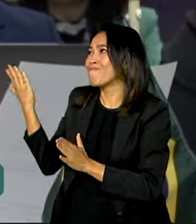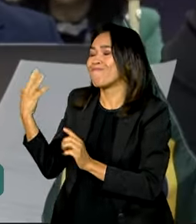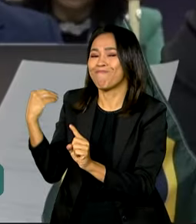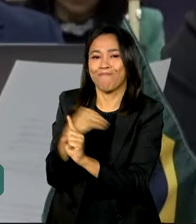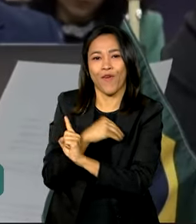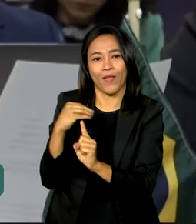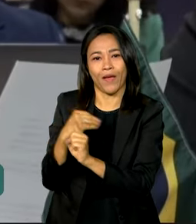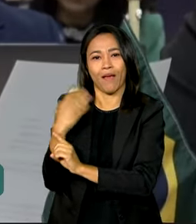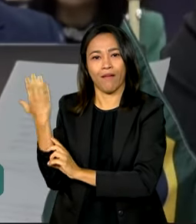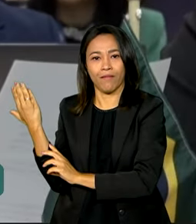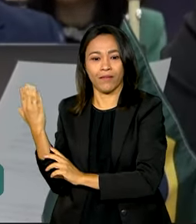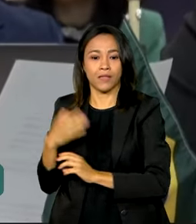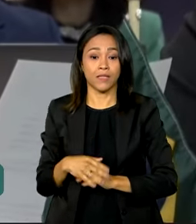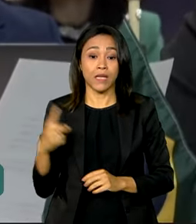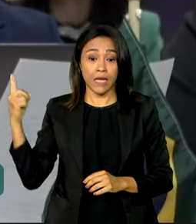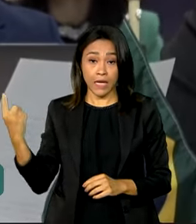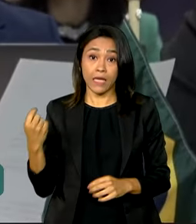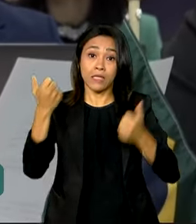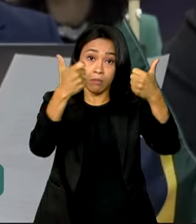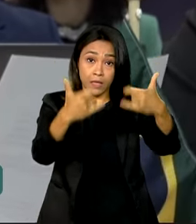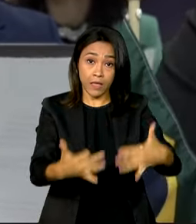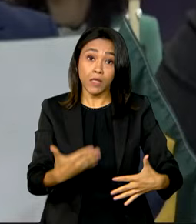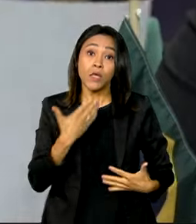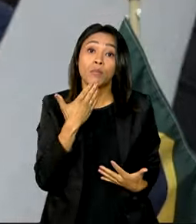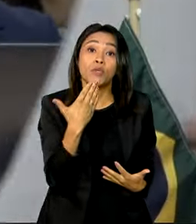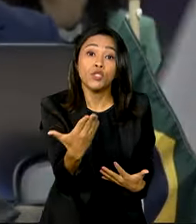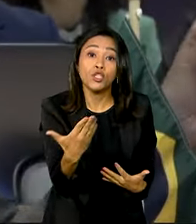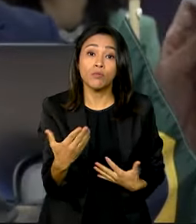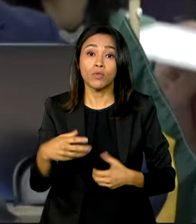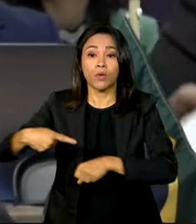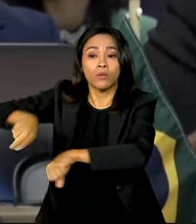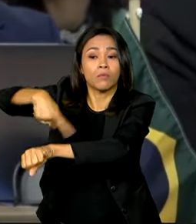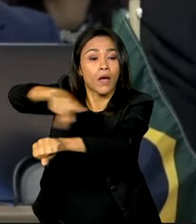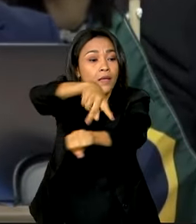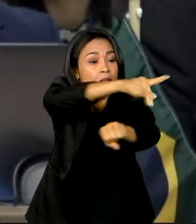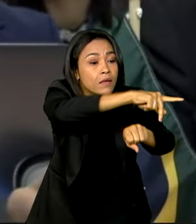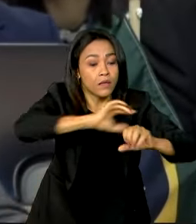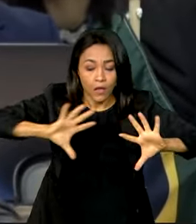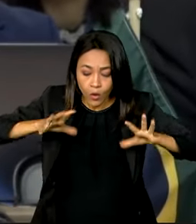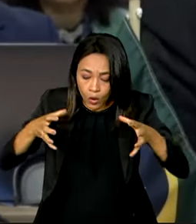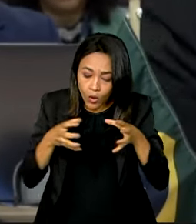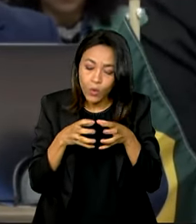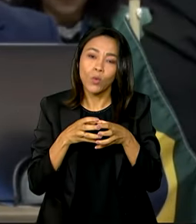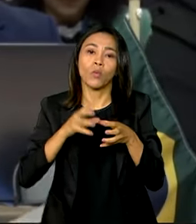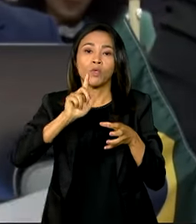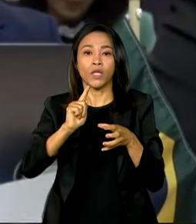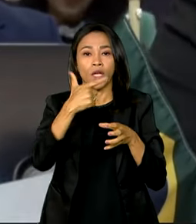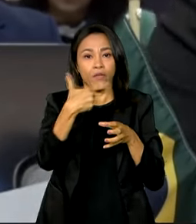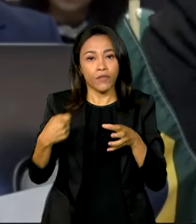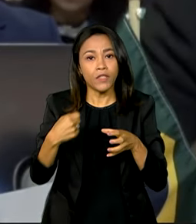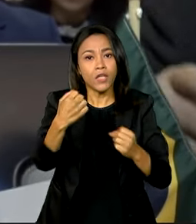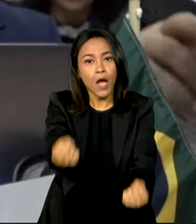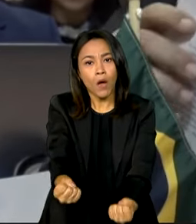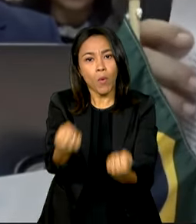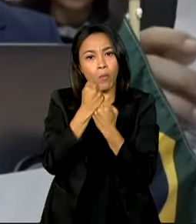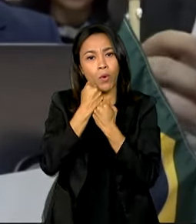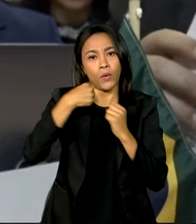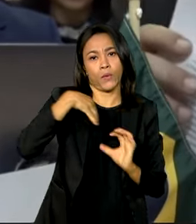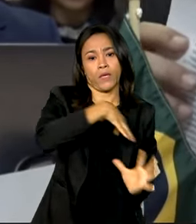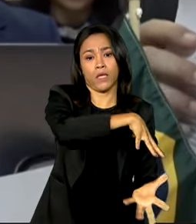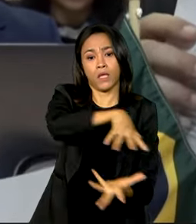Pedimos aos membros do G20 que impulsionem a cooperação internacional